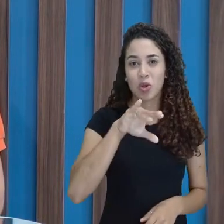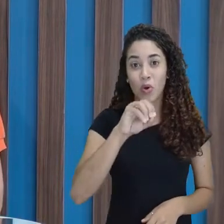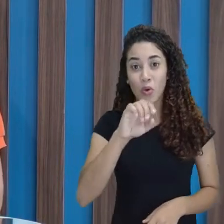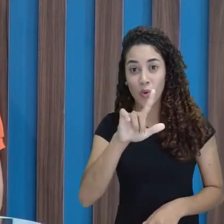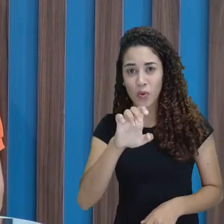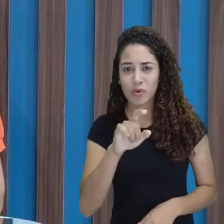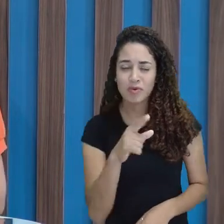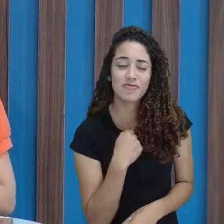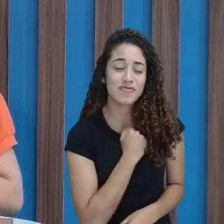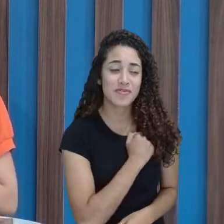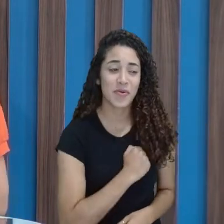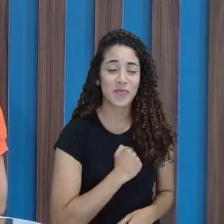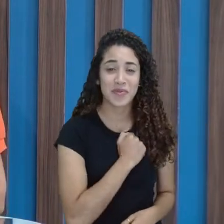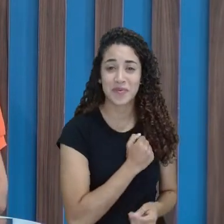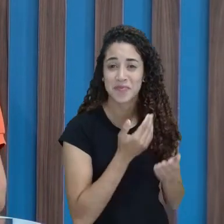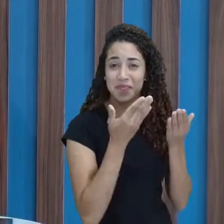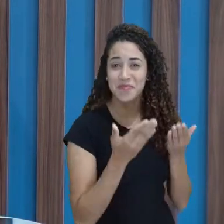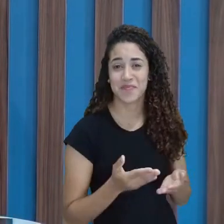Estava com saudade, viu?